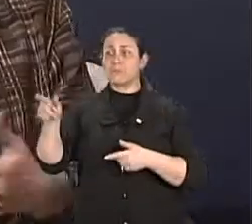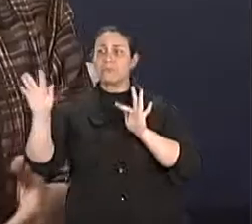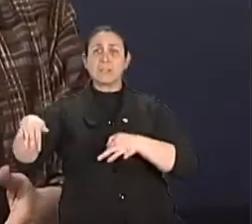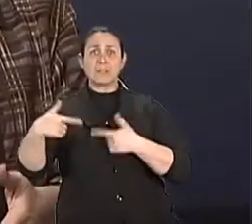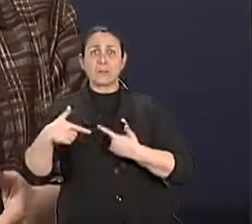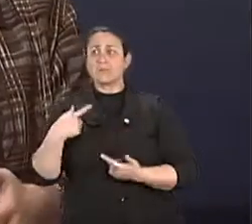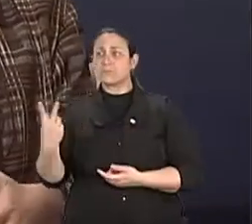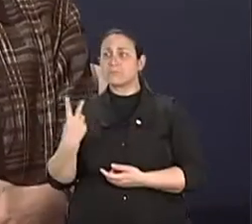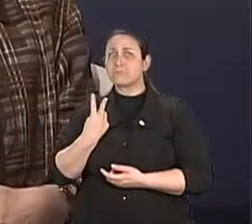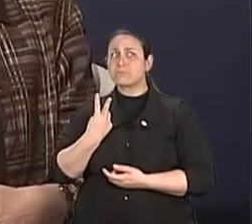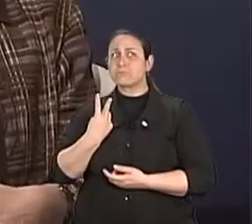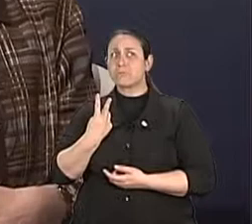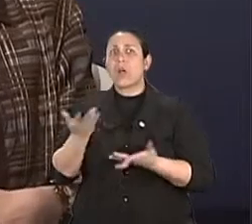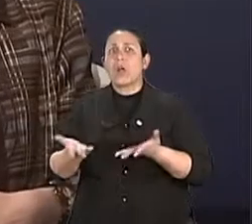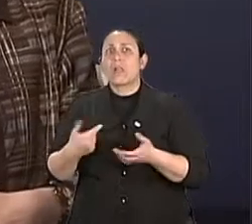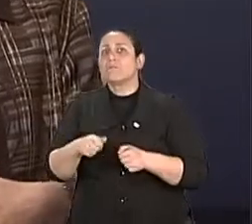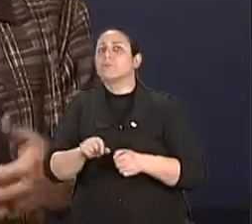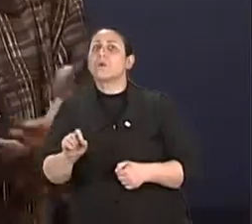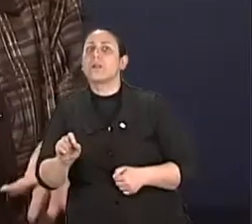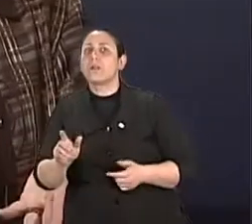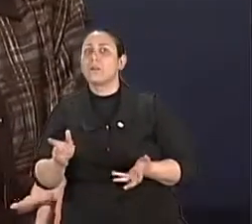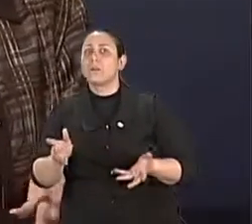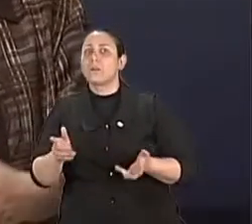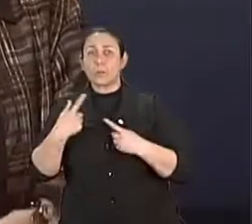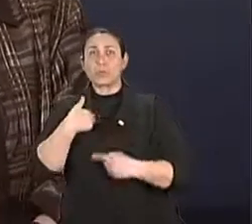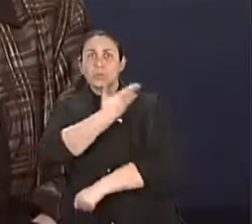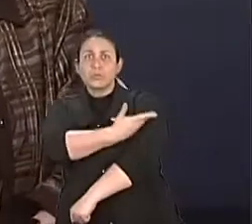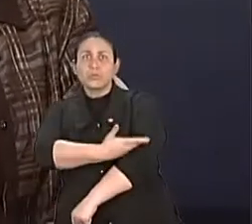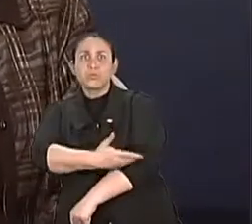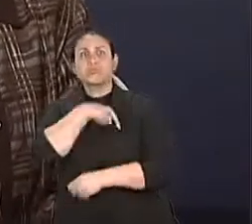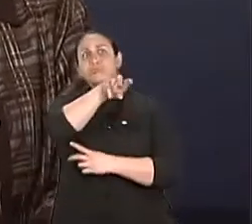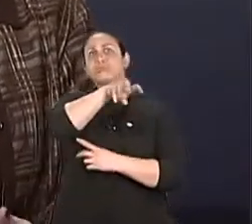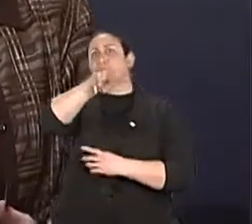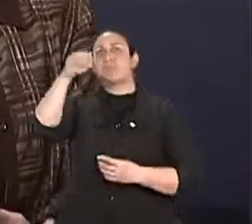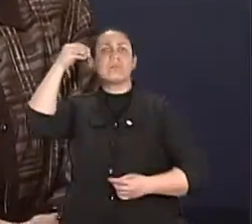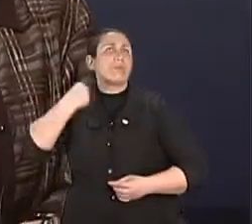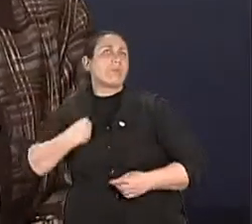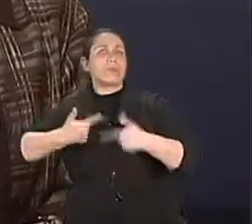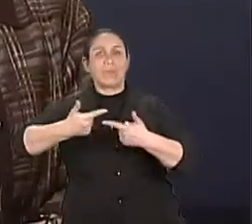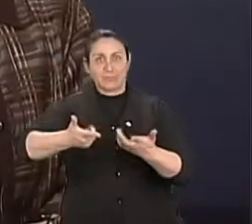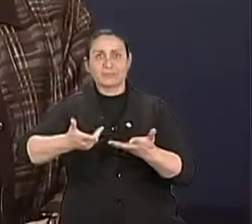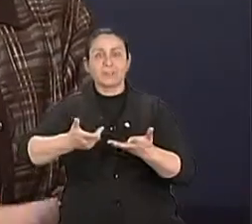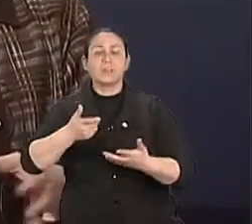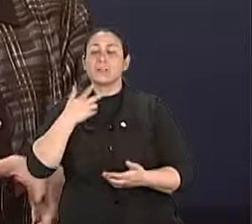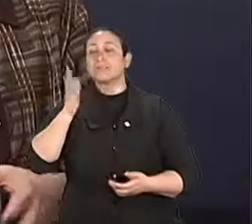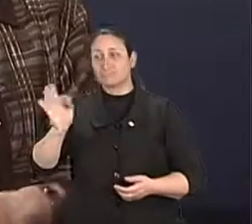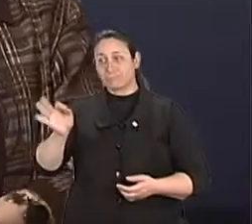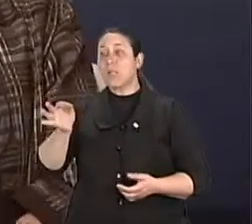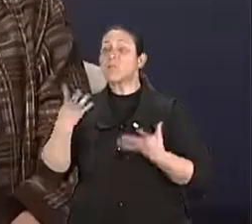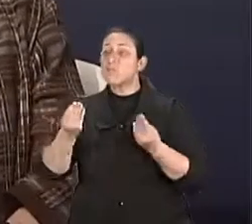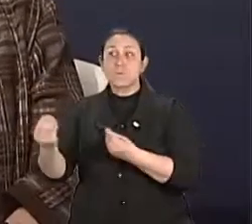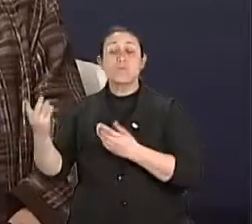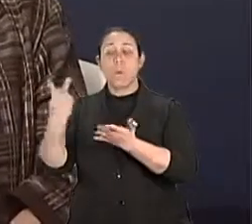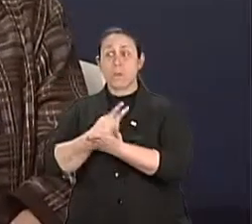um retorno ao lar, vamos dizer assim, e acontece muito. Chegam